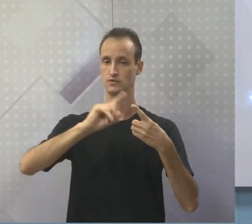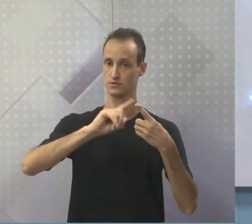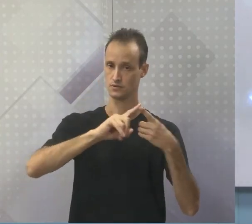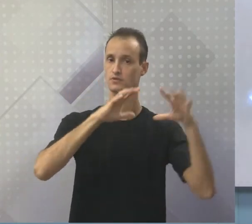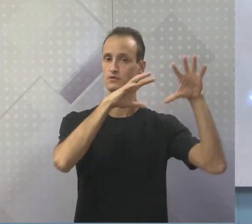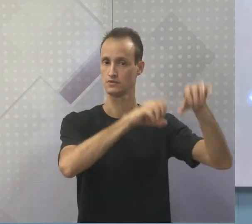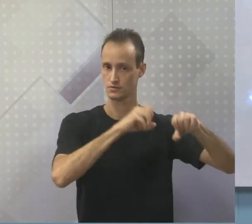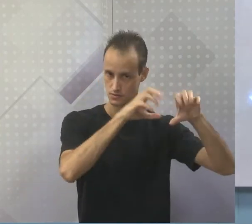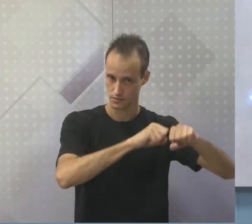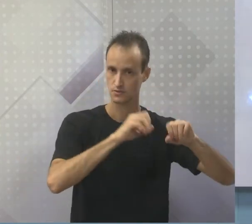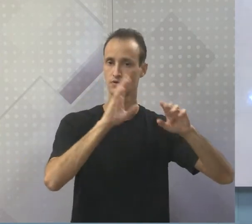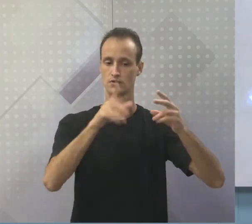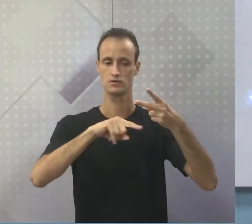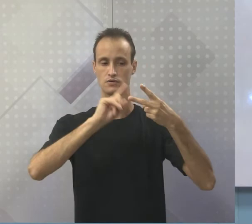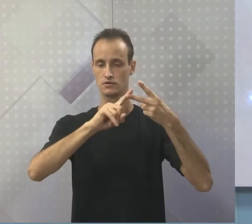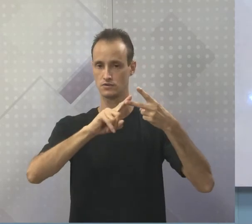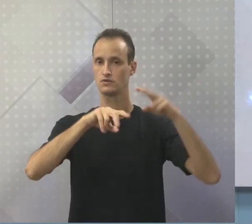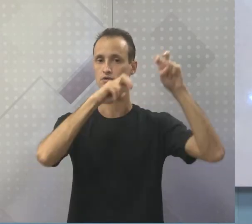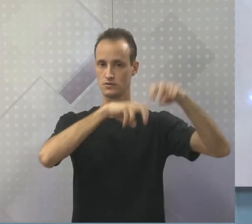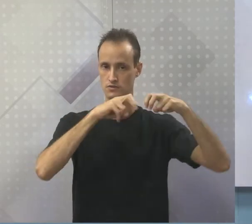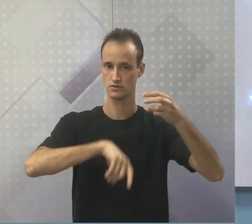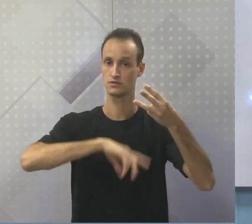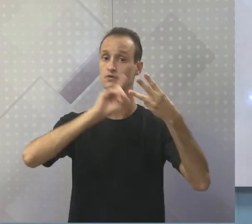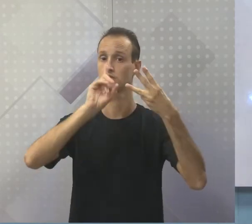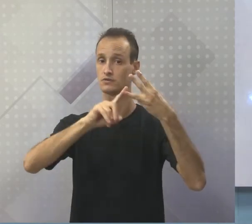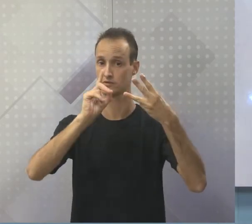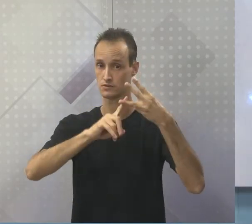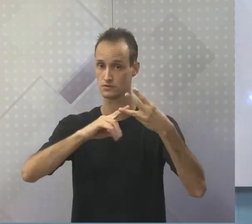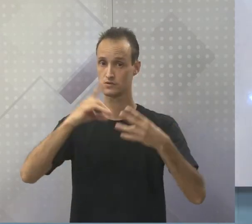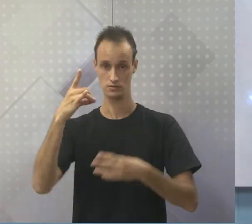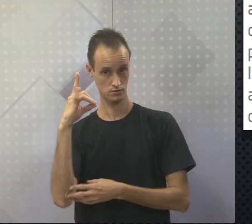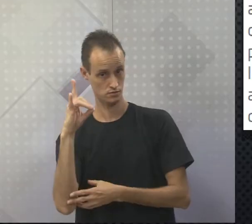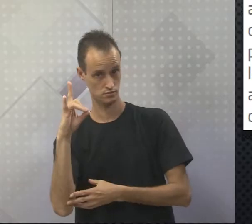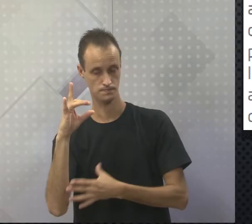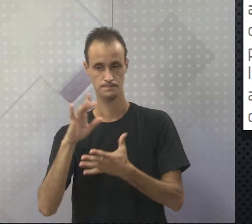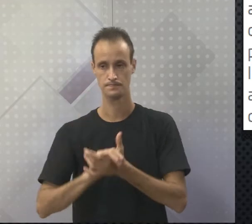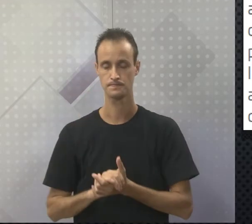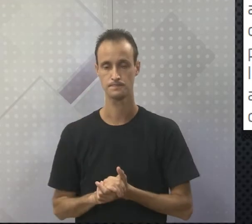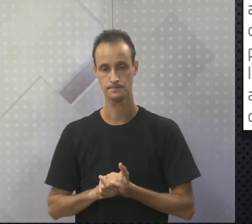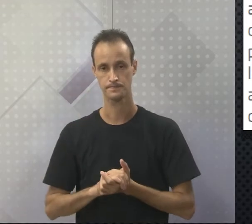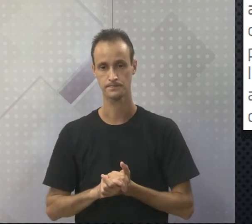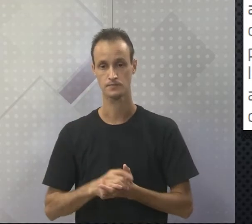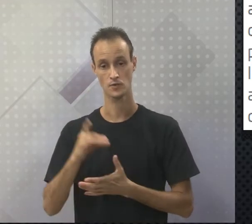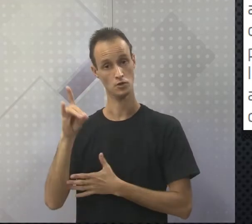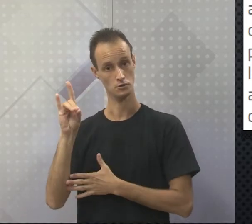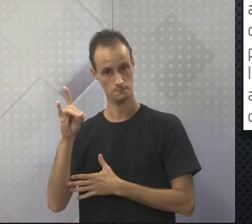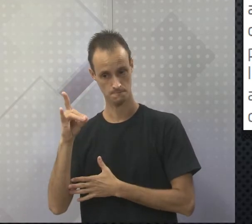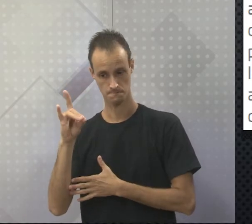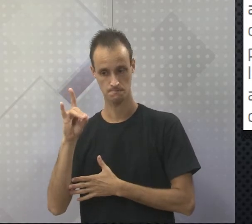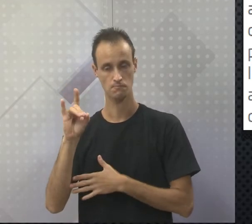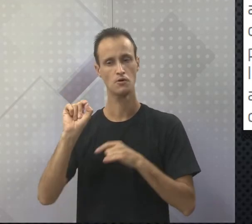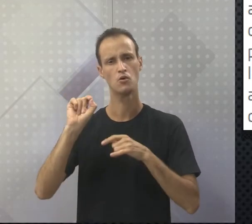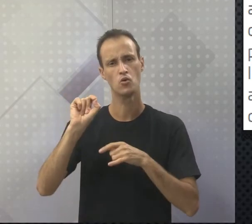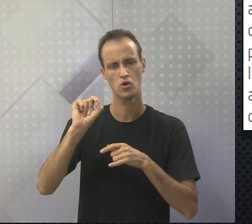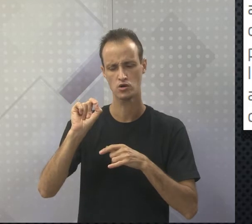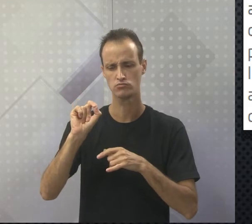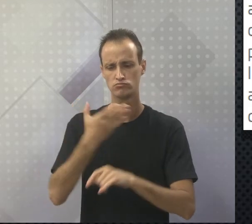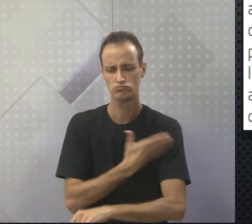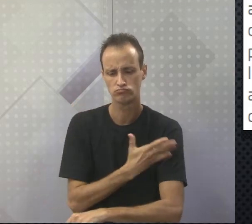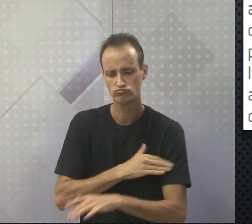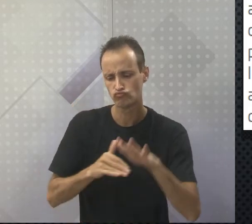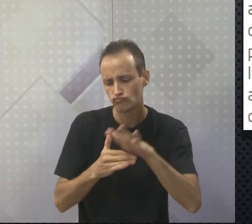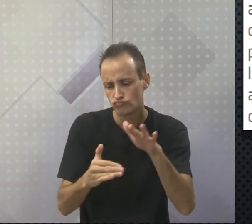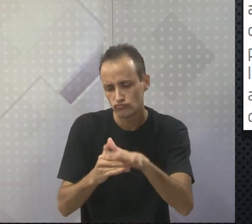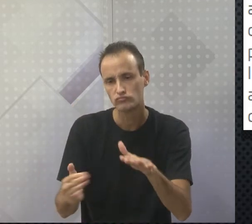extrativismo, da agricultura, e agora para finalizar, a pecuária. A pecuária consiste na atividade de